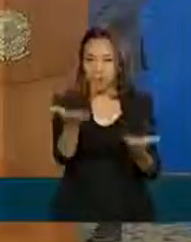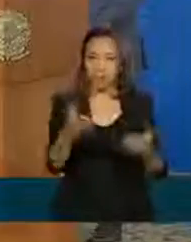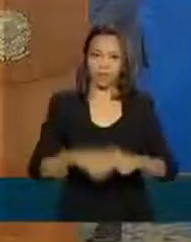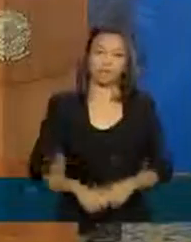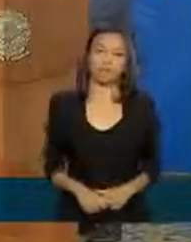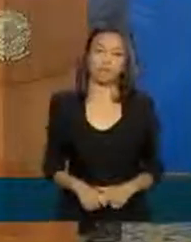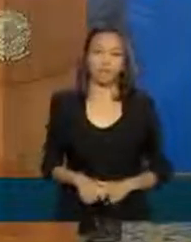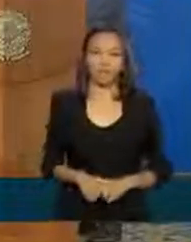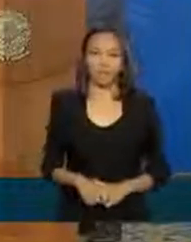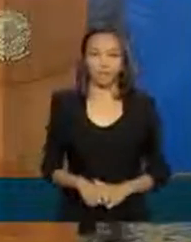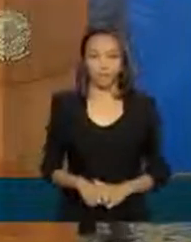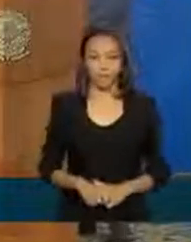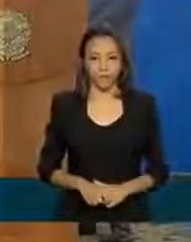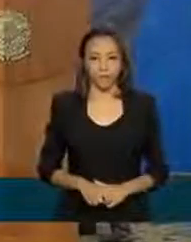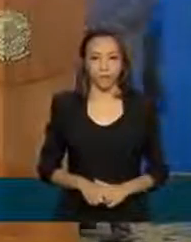vamos